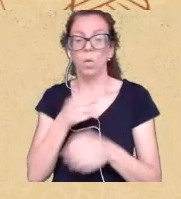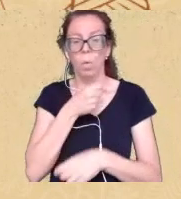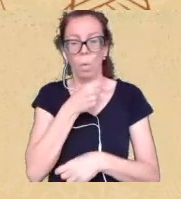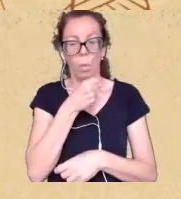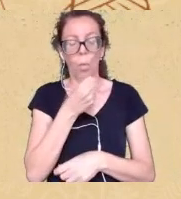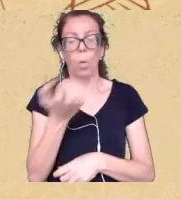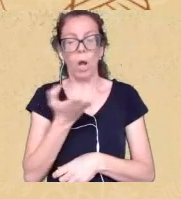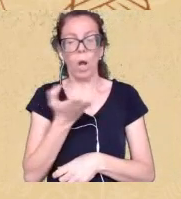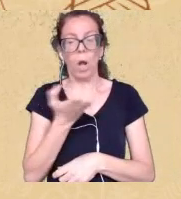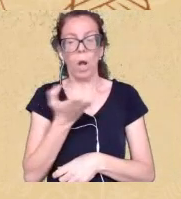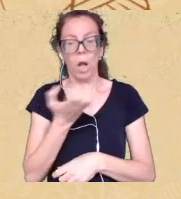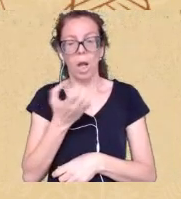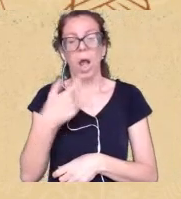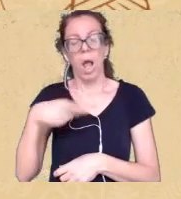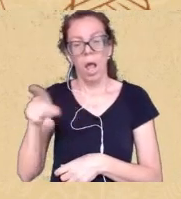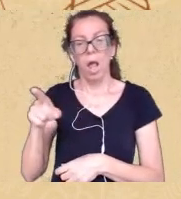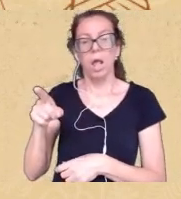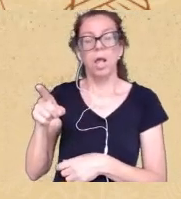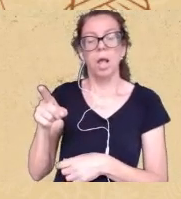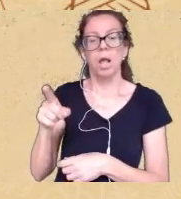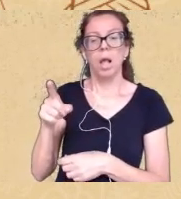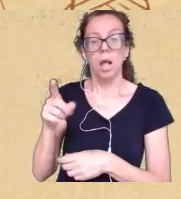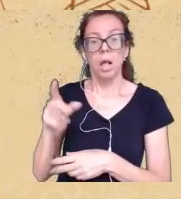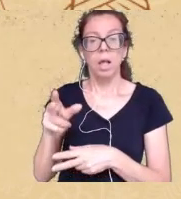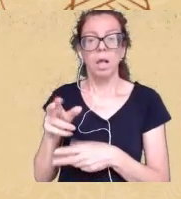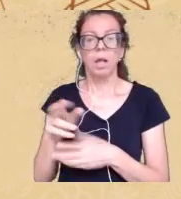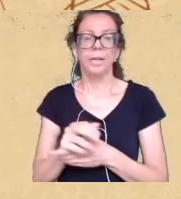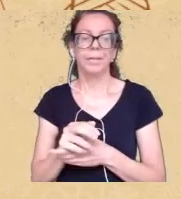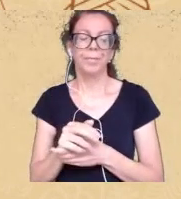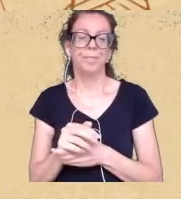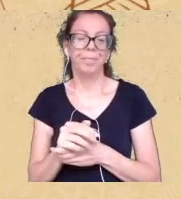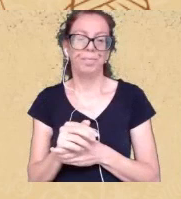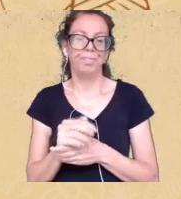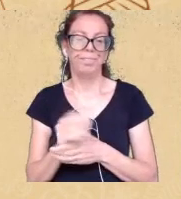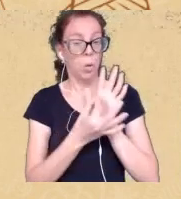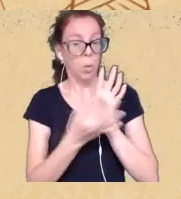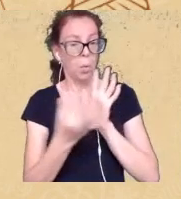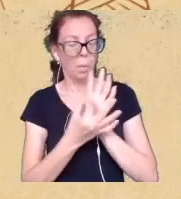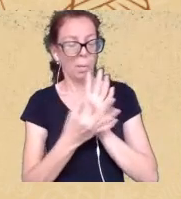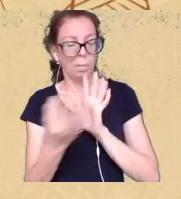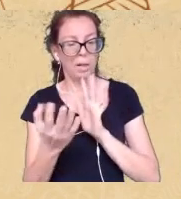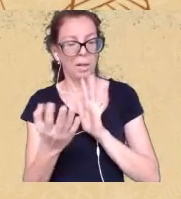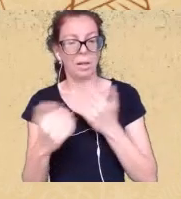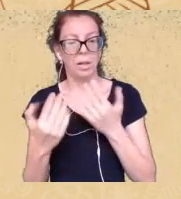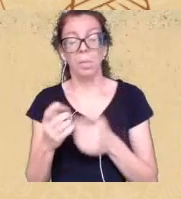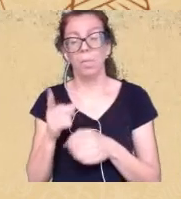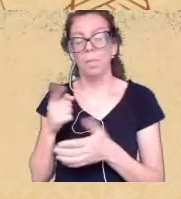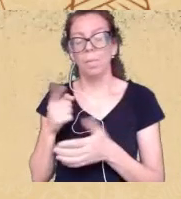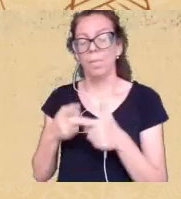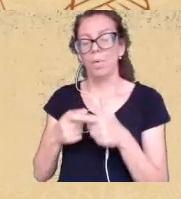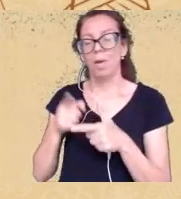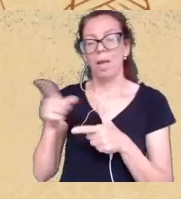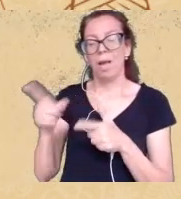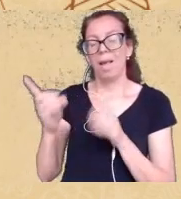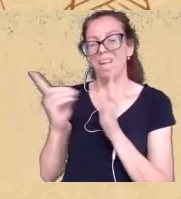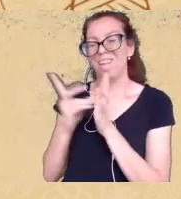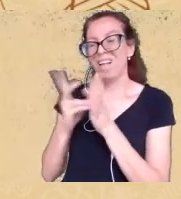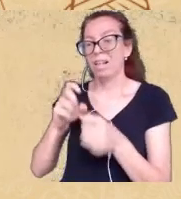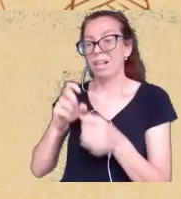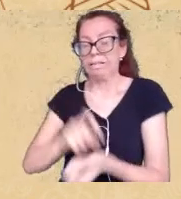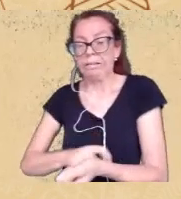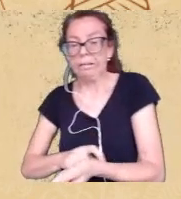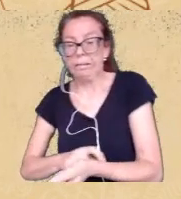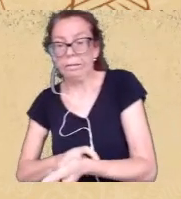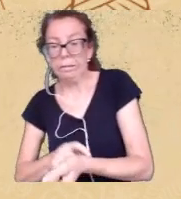e confirmasse que eles eram perigosos e deviam deveriam estar fora da sociedade